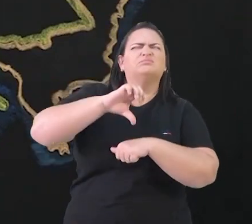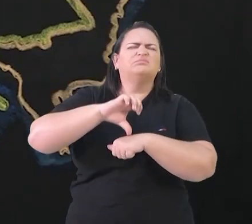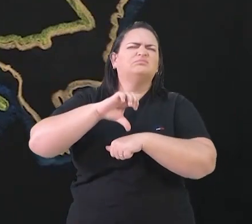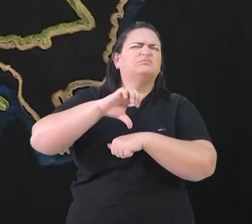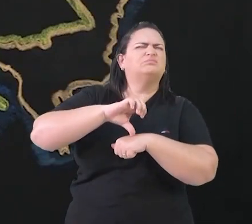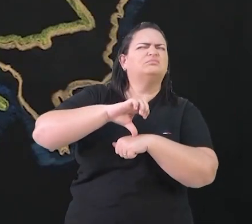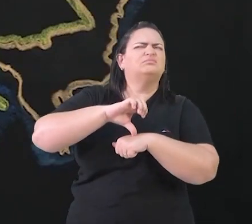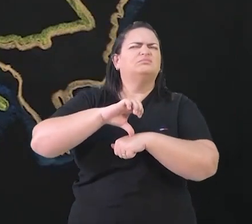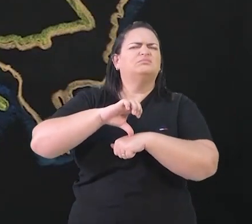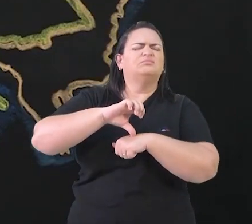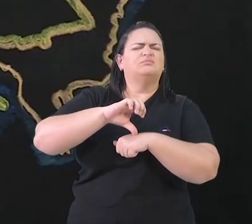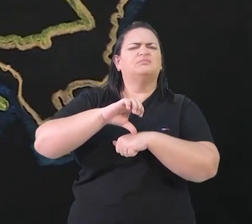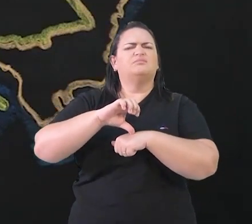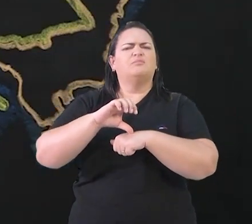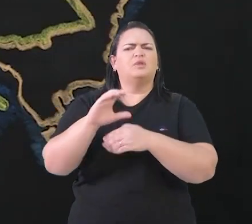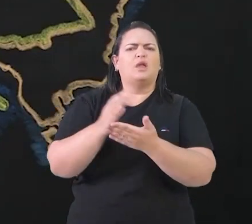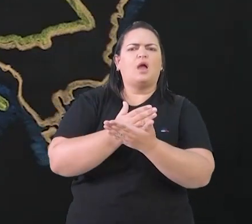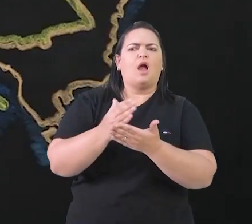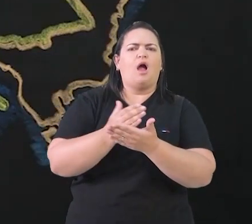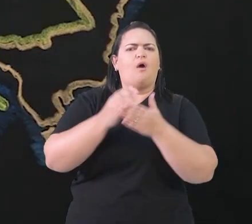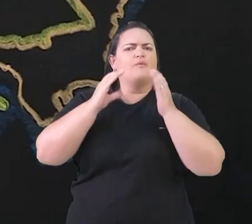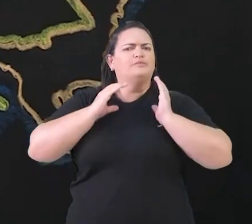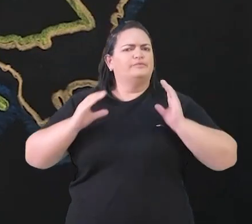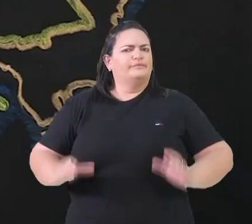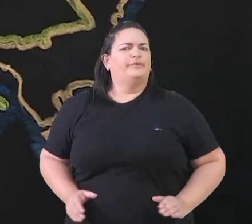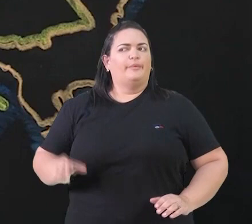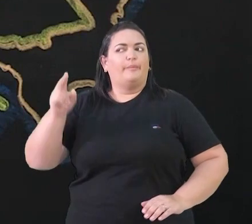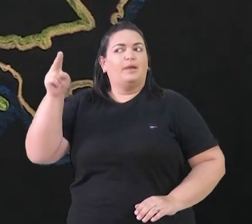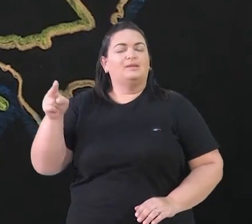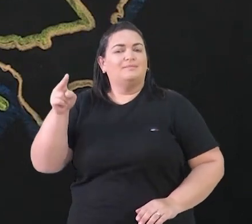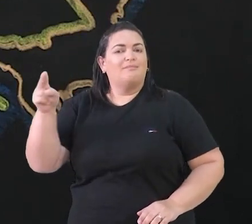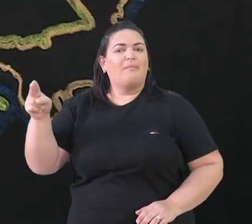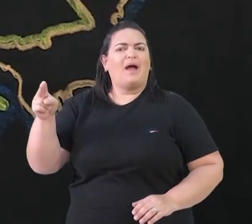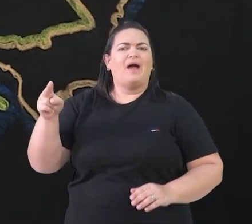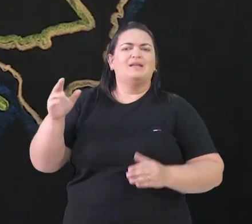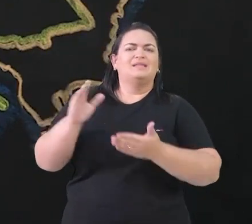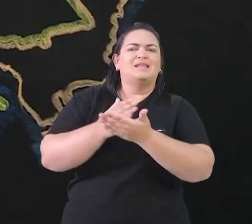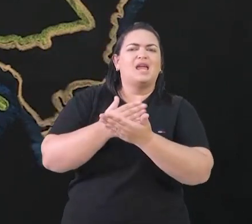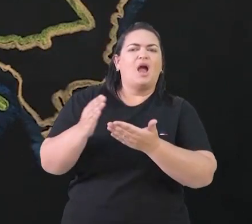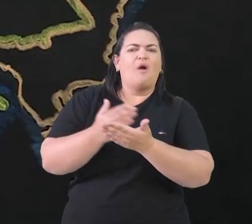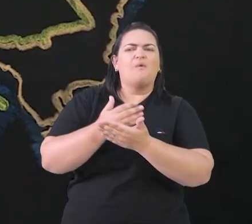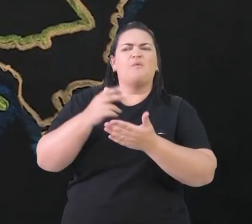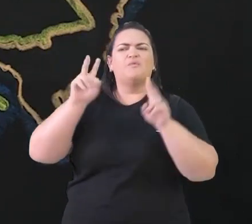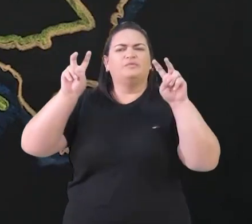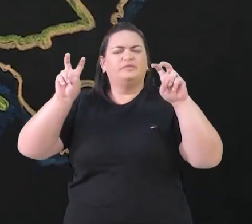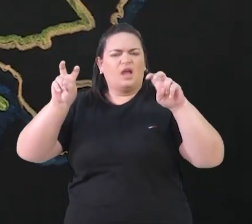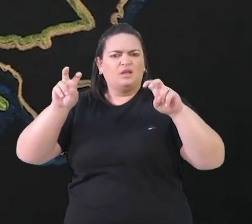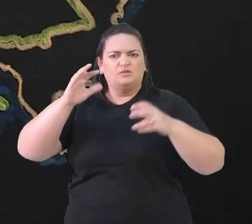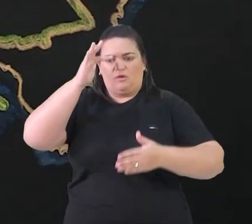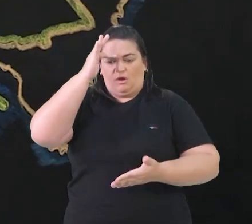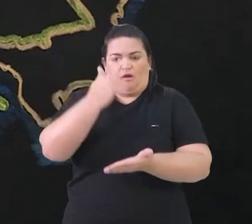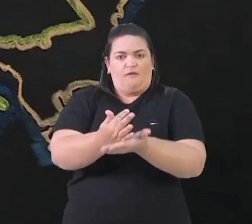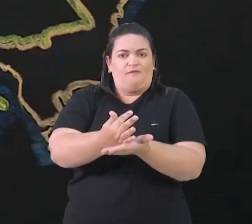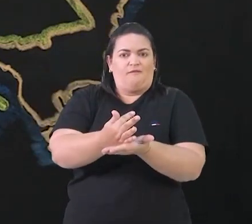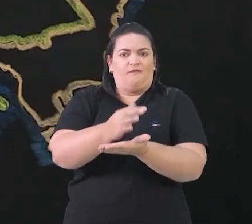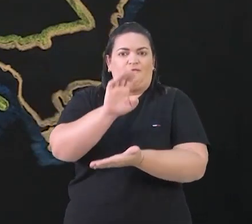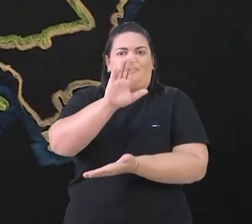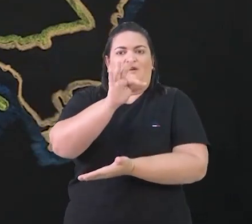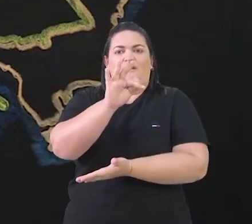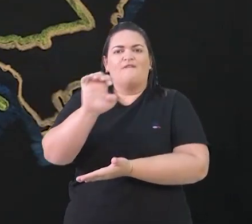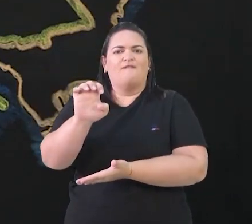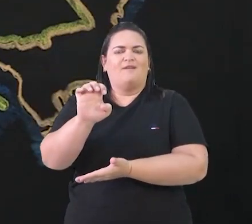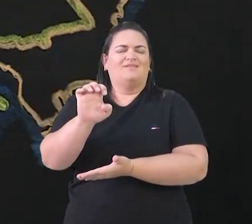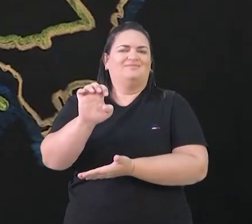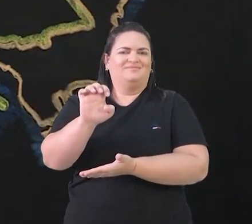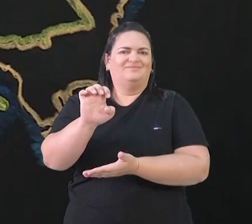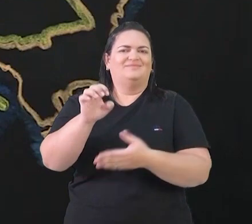estudava, sobre esse comportamento dos párocos e sobre algumas questões de fé. Ele publicou um documento, que ficou